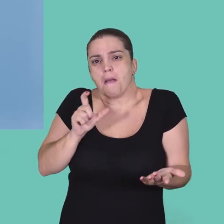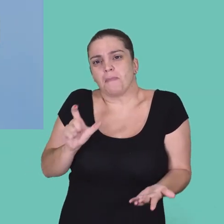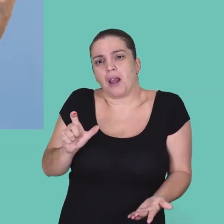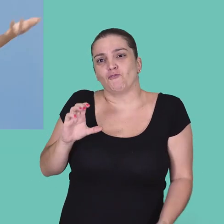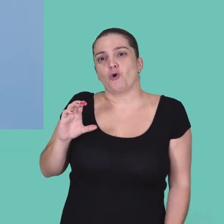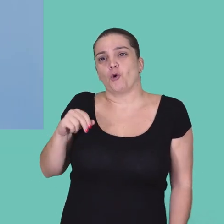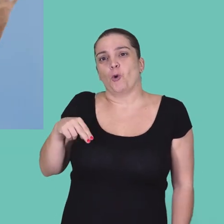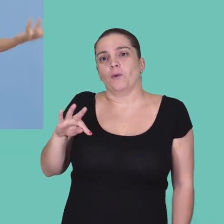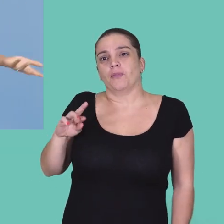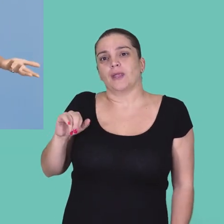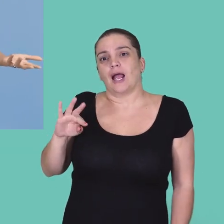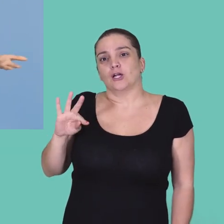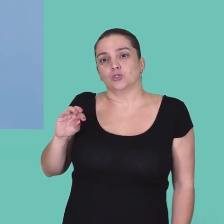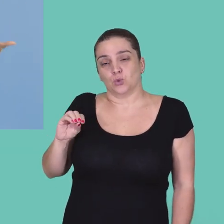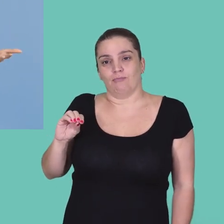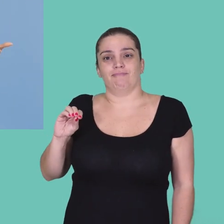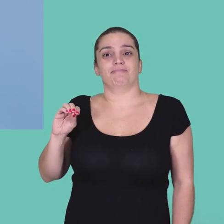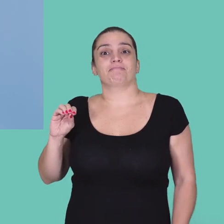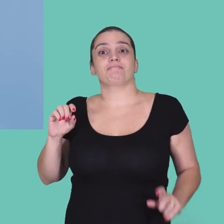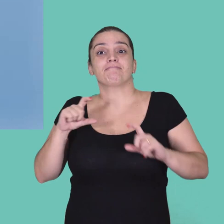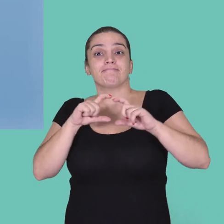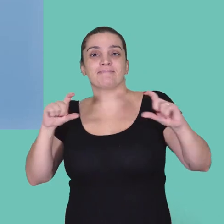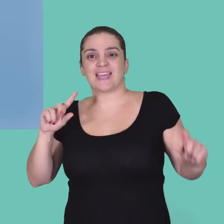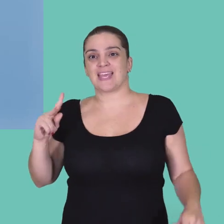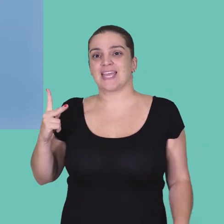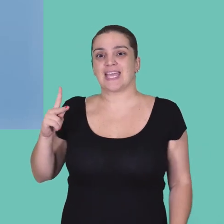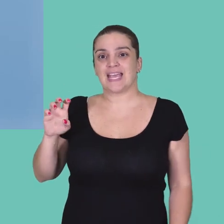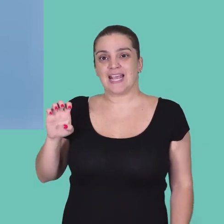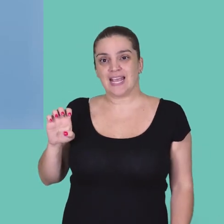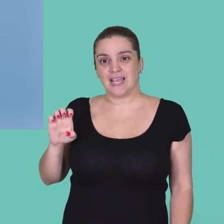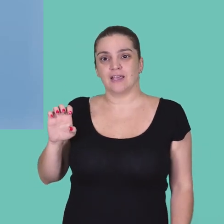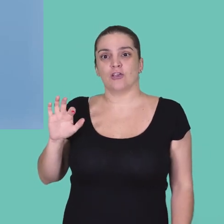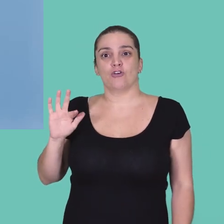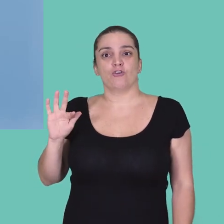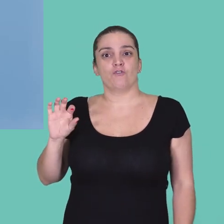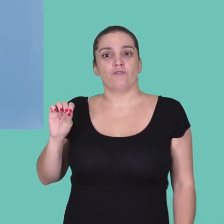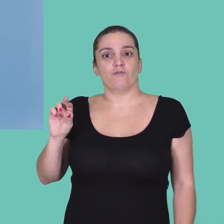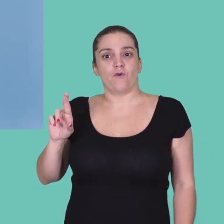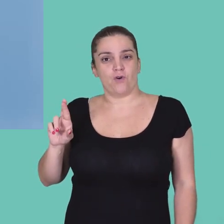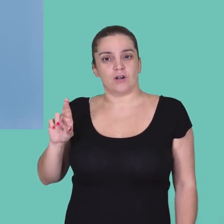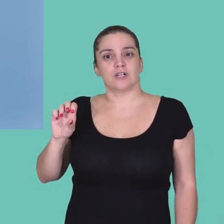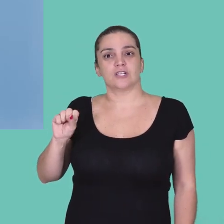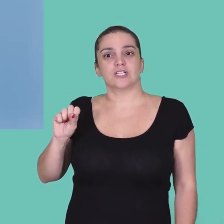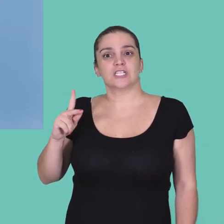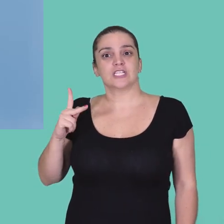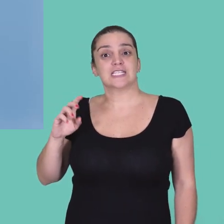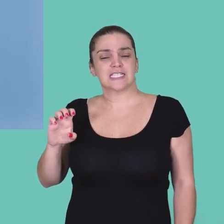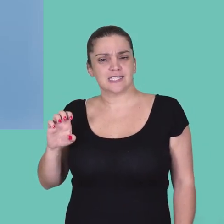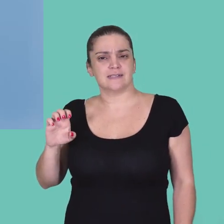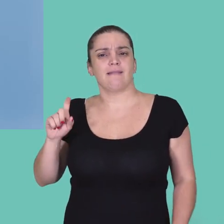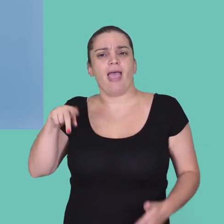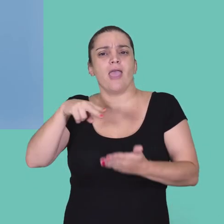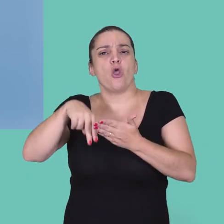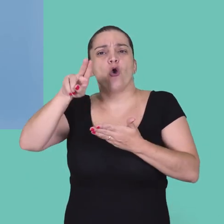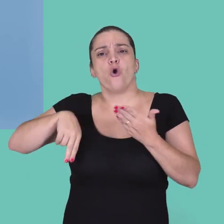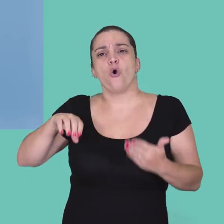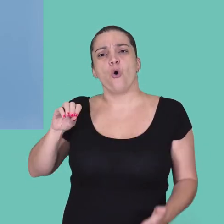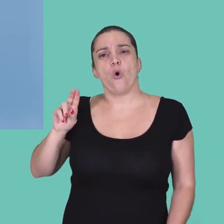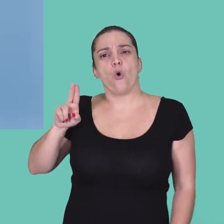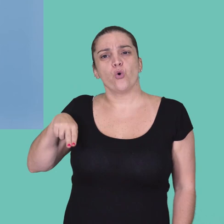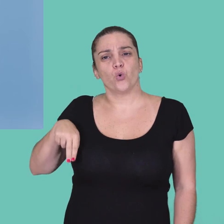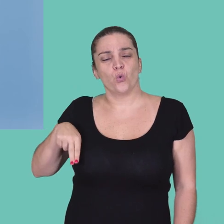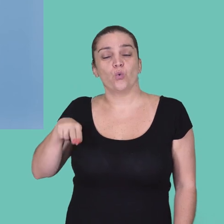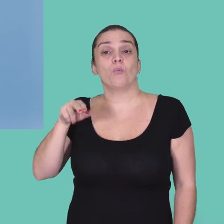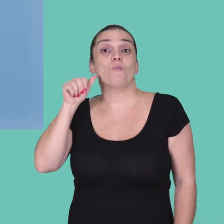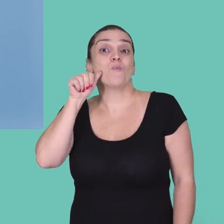uma, não sei se chama o contrato, mas assinou com o RIFORTI, que é uma ação da ONU Mulheres, onde